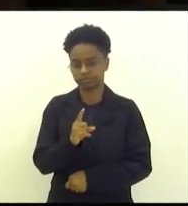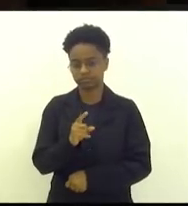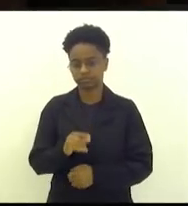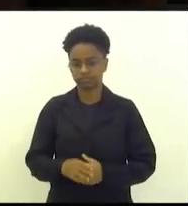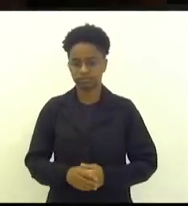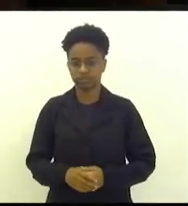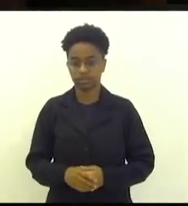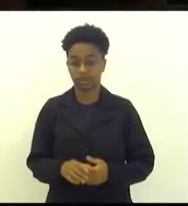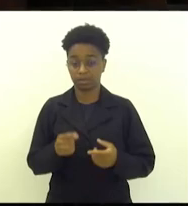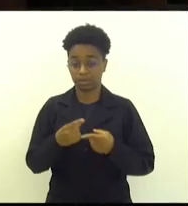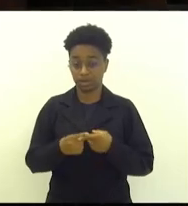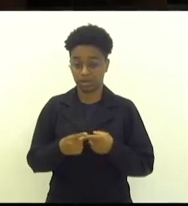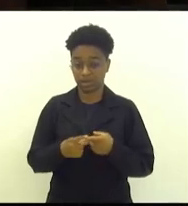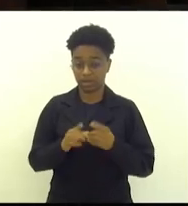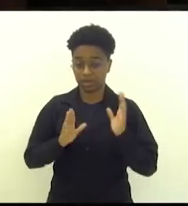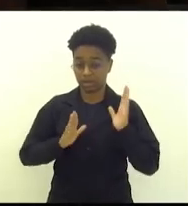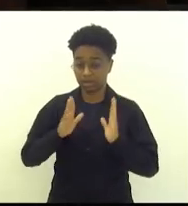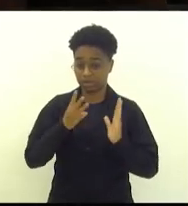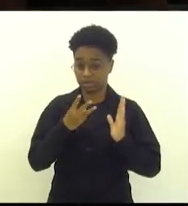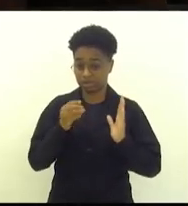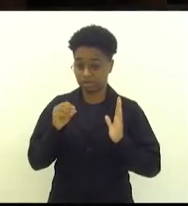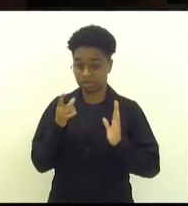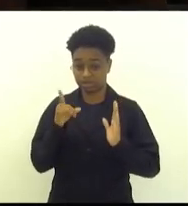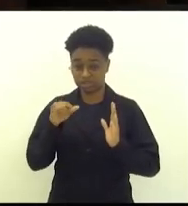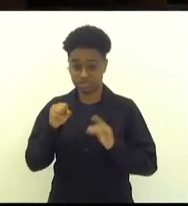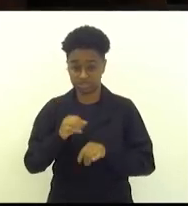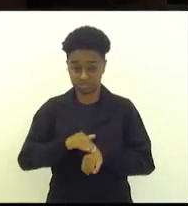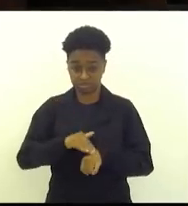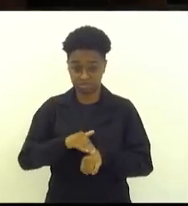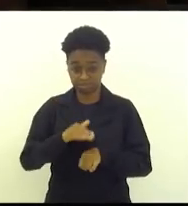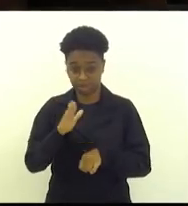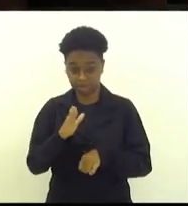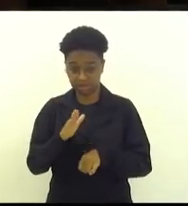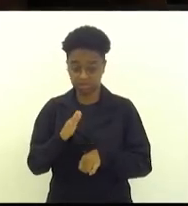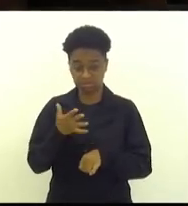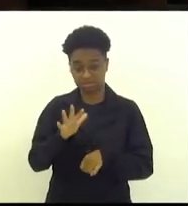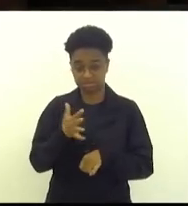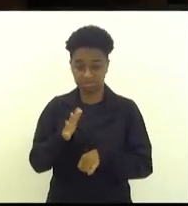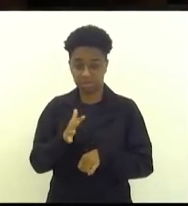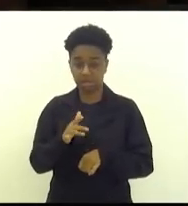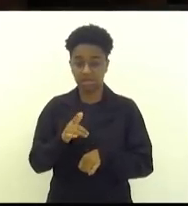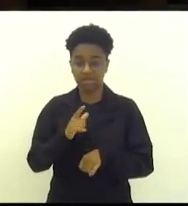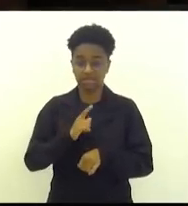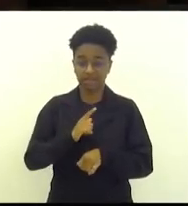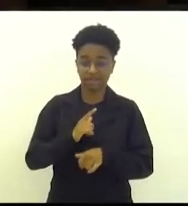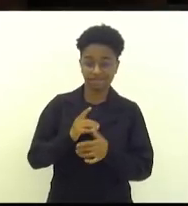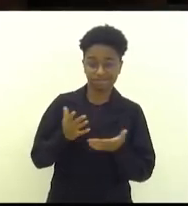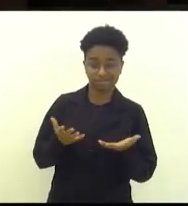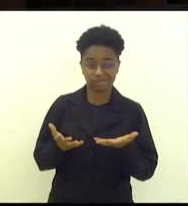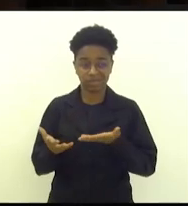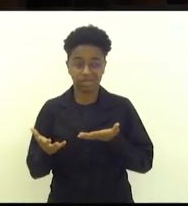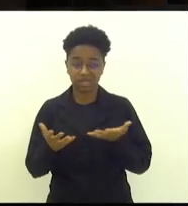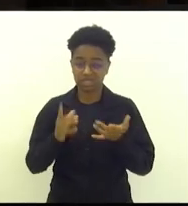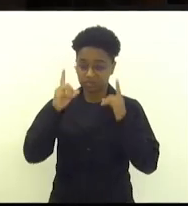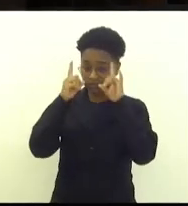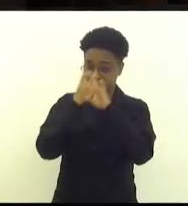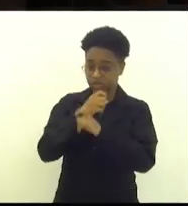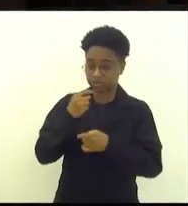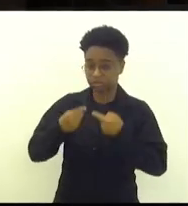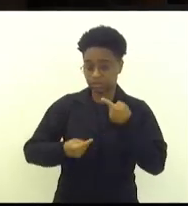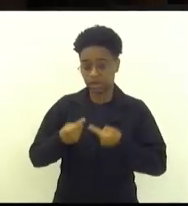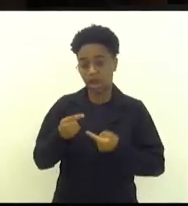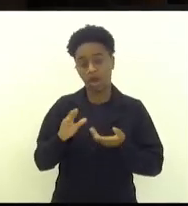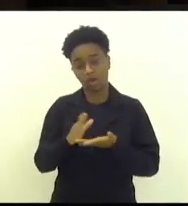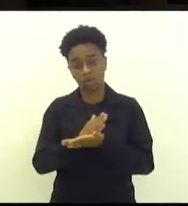mais de 30 dias, a cidade viveu instabilidades políticas, algumas ocasionadas pela política, a outras